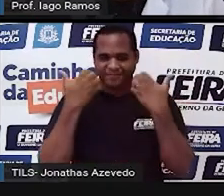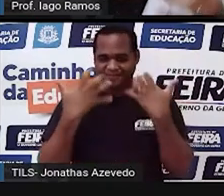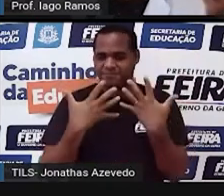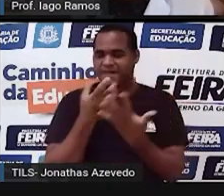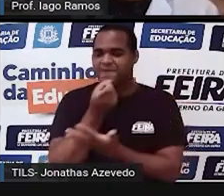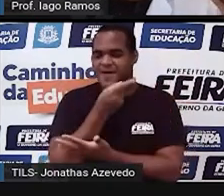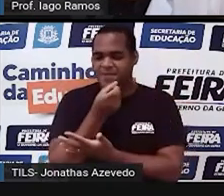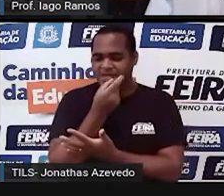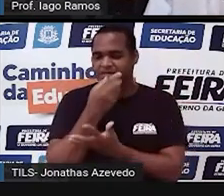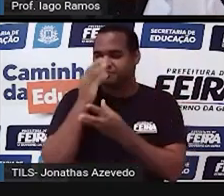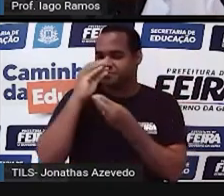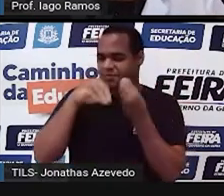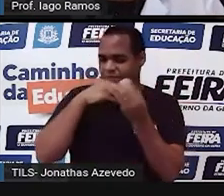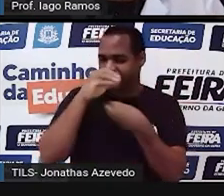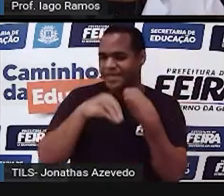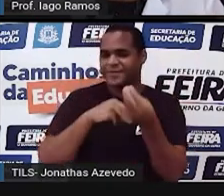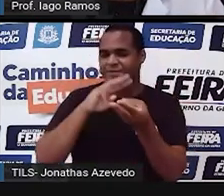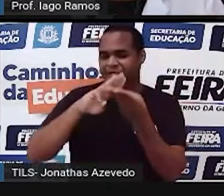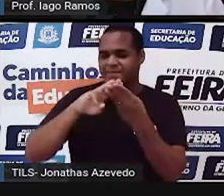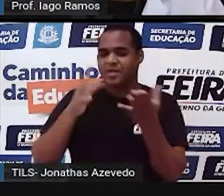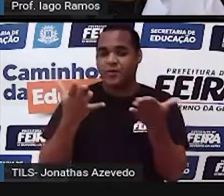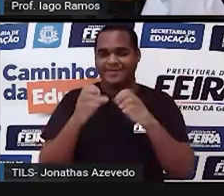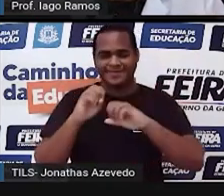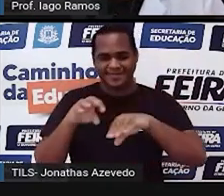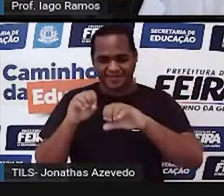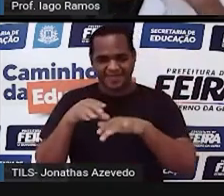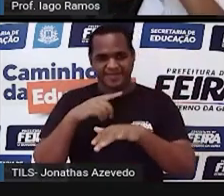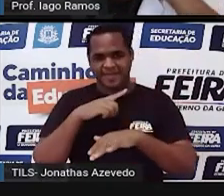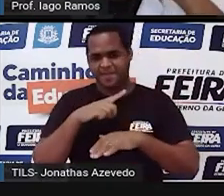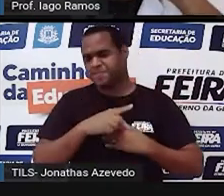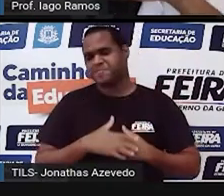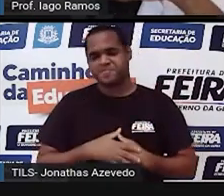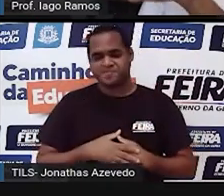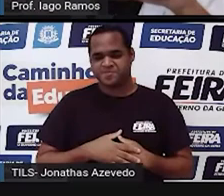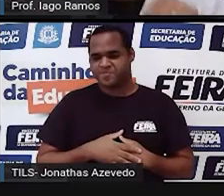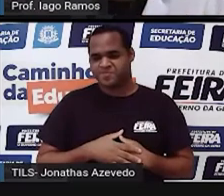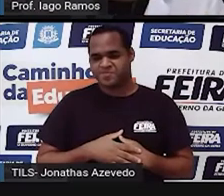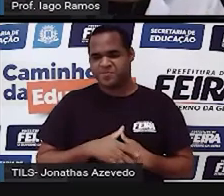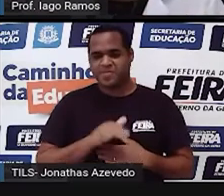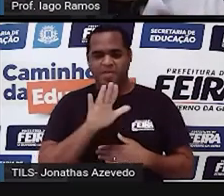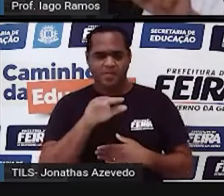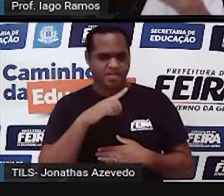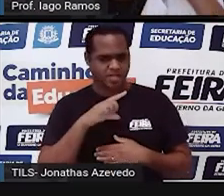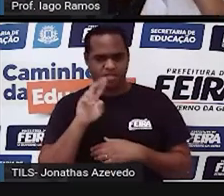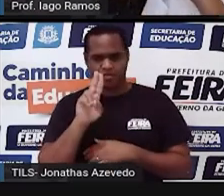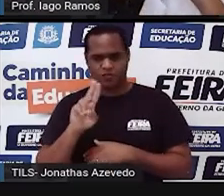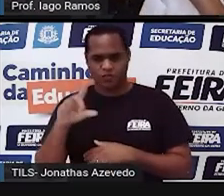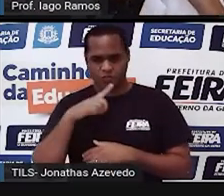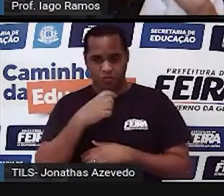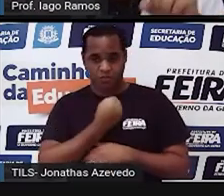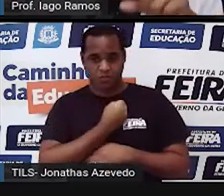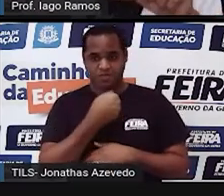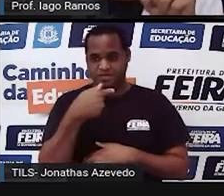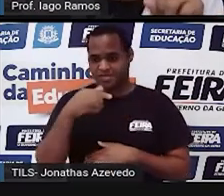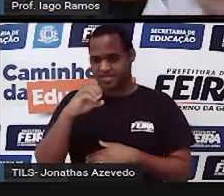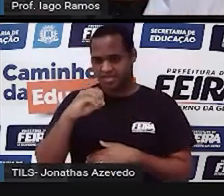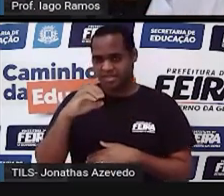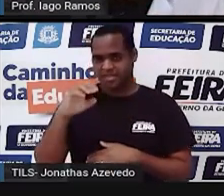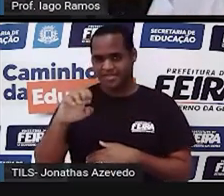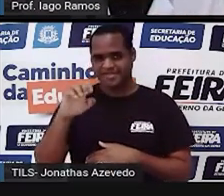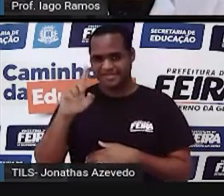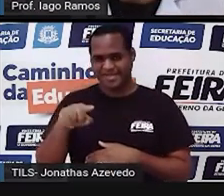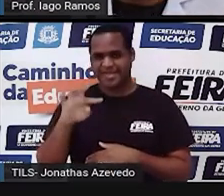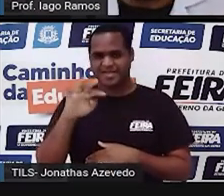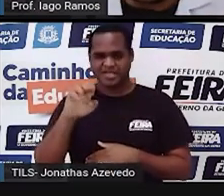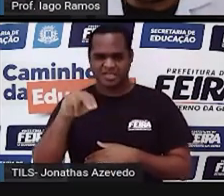matemático para a nossa aula, tá bom? Mas esse número aí, o 70, que não é o 70